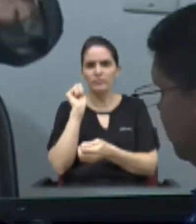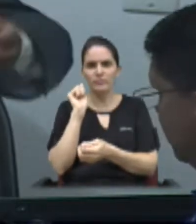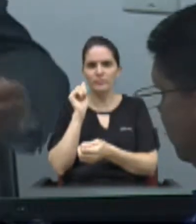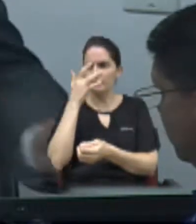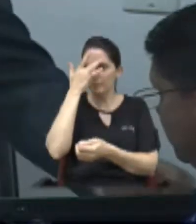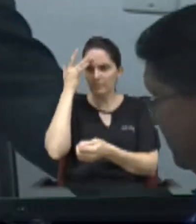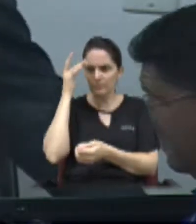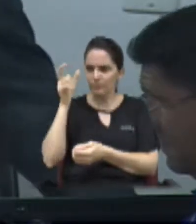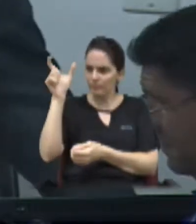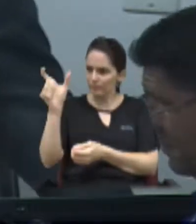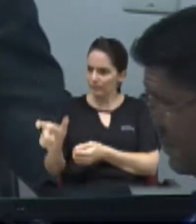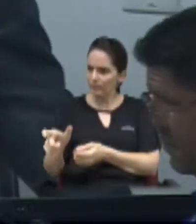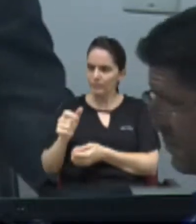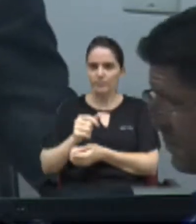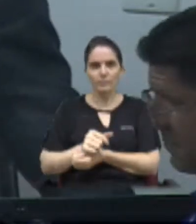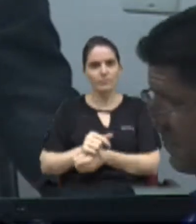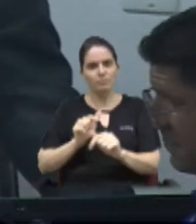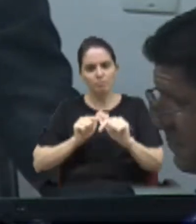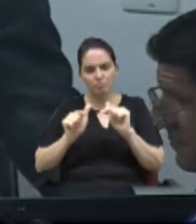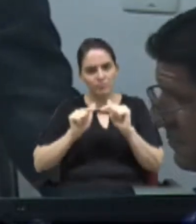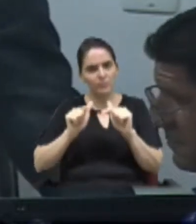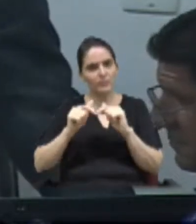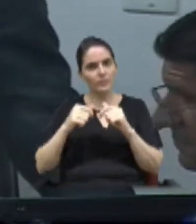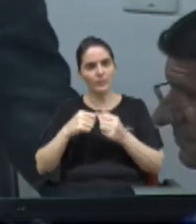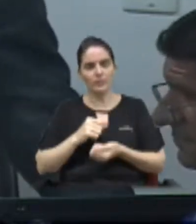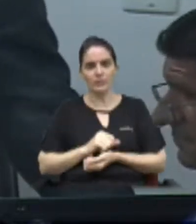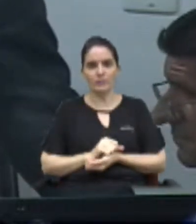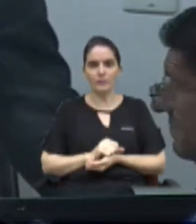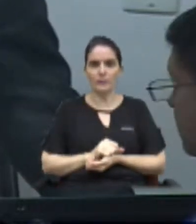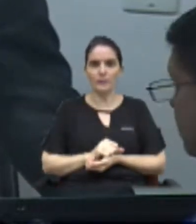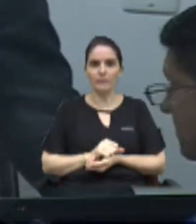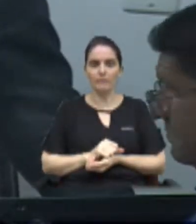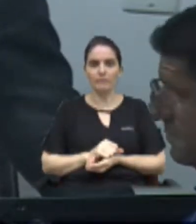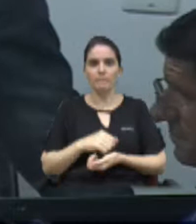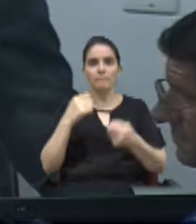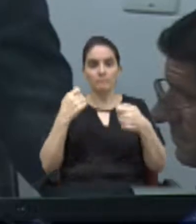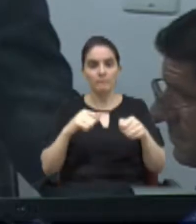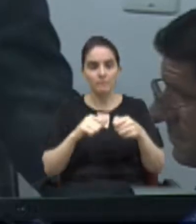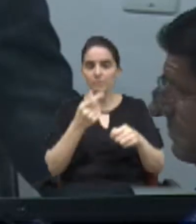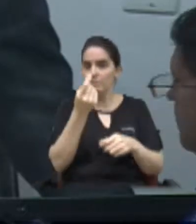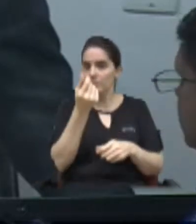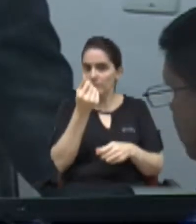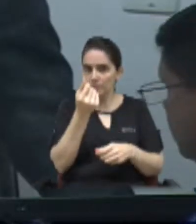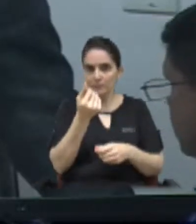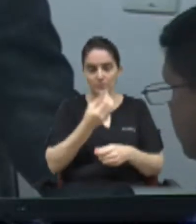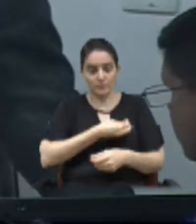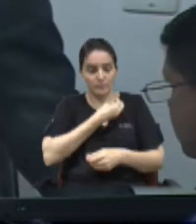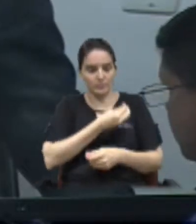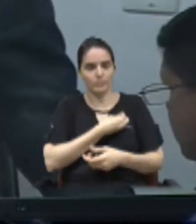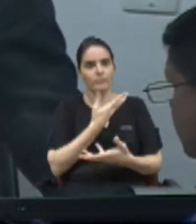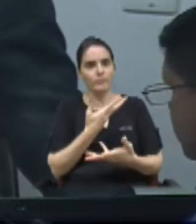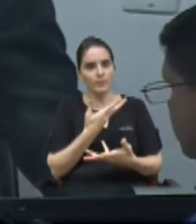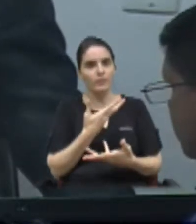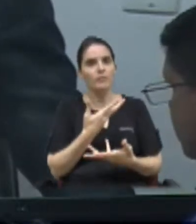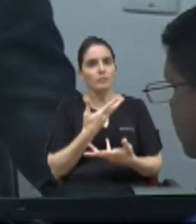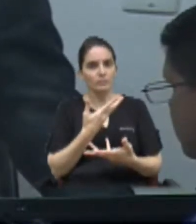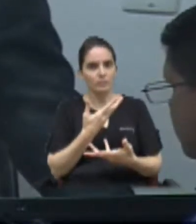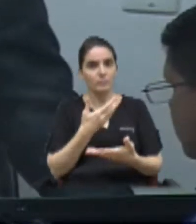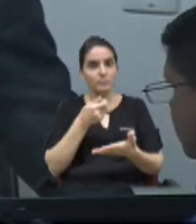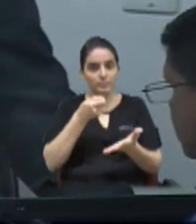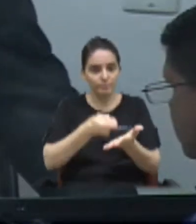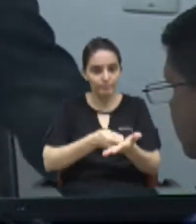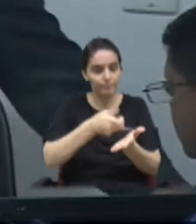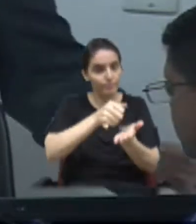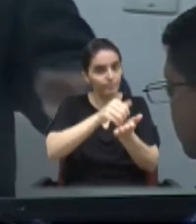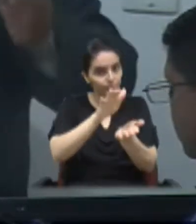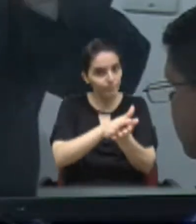trabalhador, e que dependia daqueles valores para sobreviver. Isso ia fazer falta dentro da sua